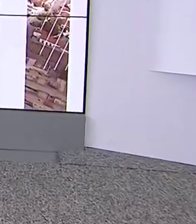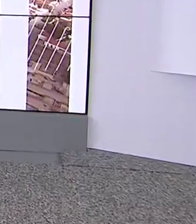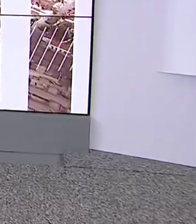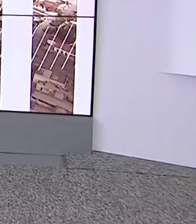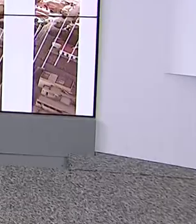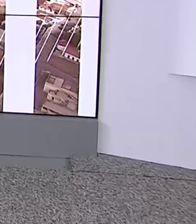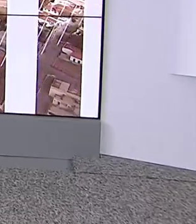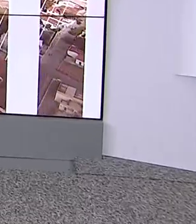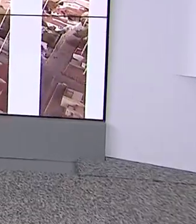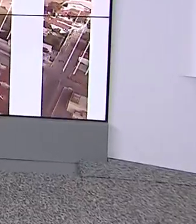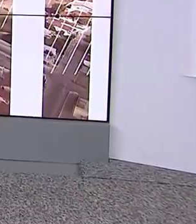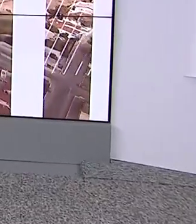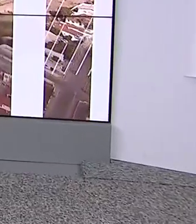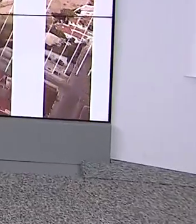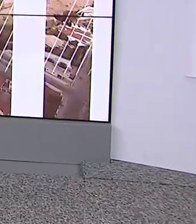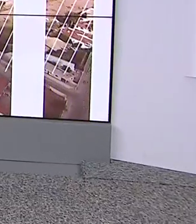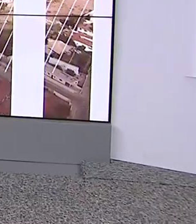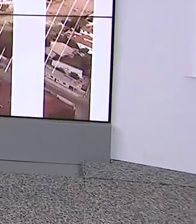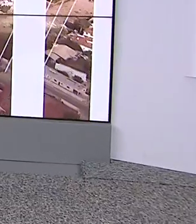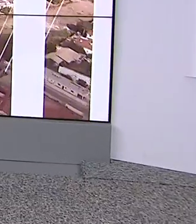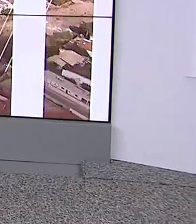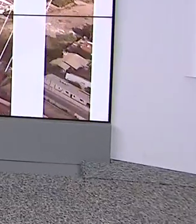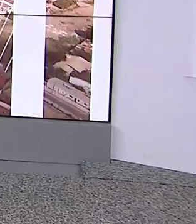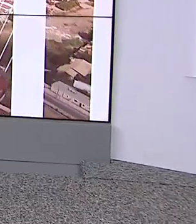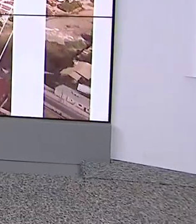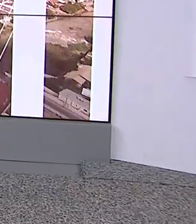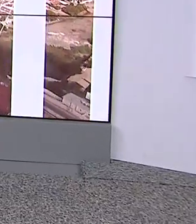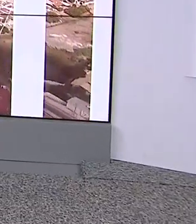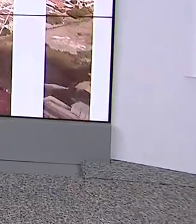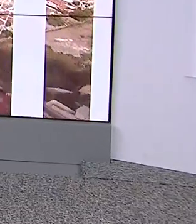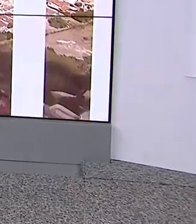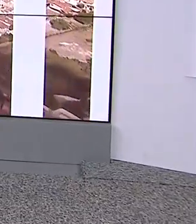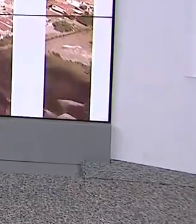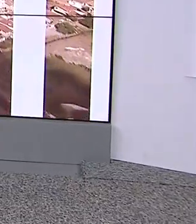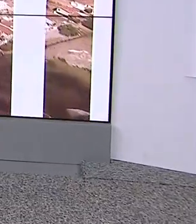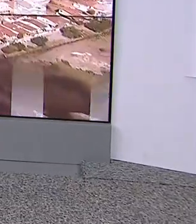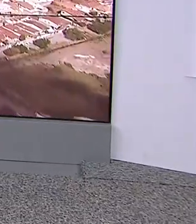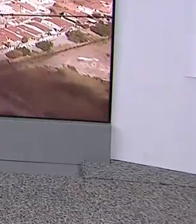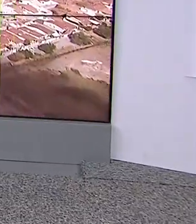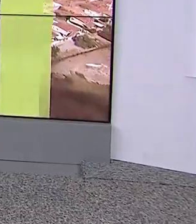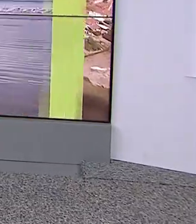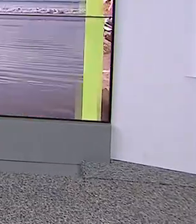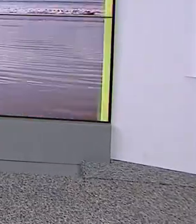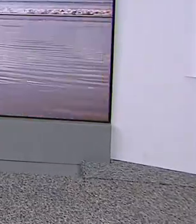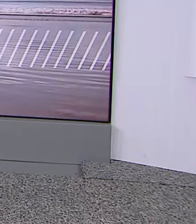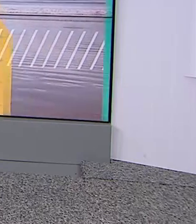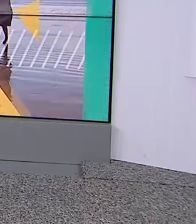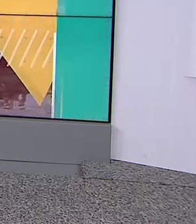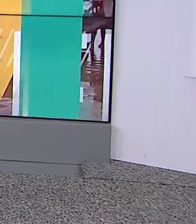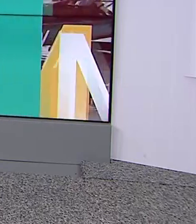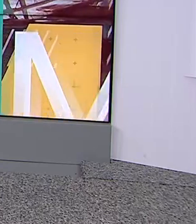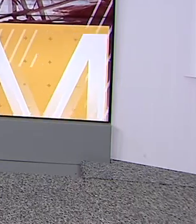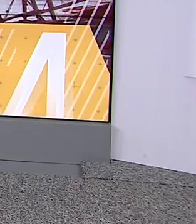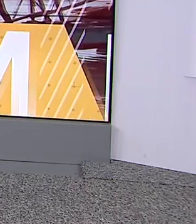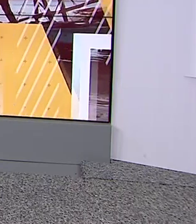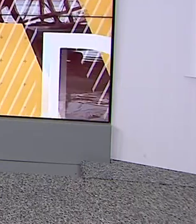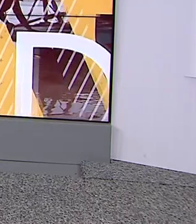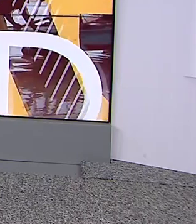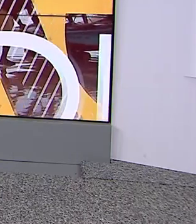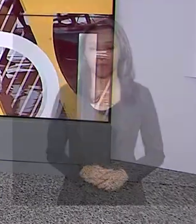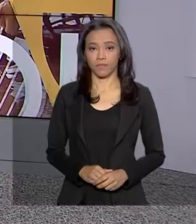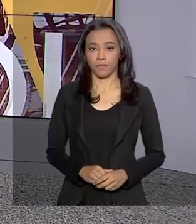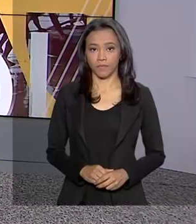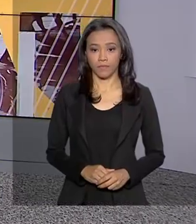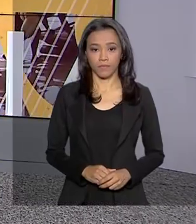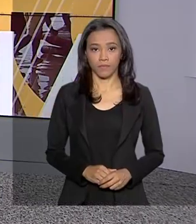Olá, bom dia pra você, sou Renata Corsini, hoje é quarta-feira, 21 de agosto. A partir de agora, estamos juntos no Brasil em Dia, com muita